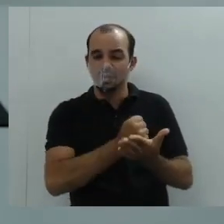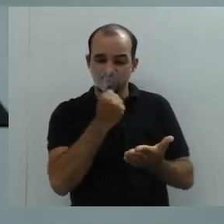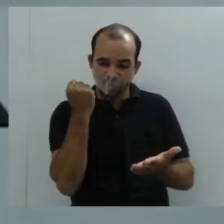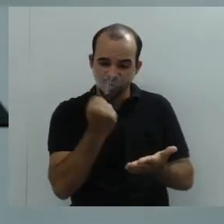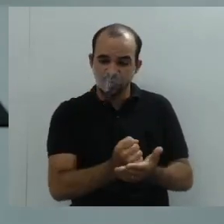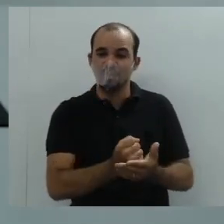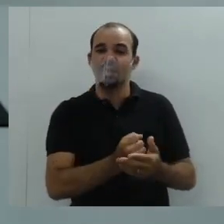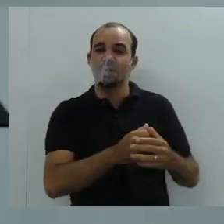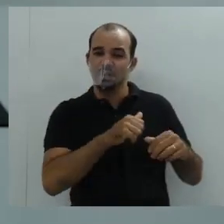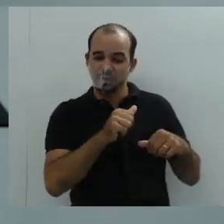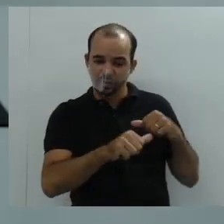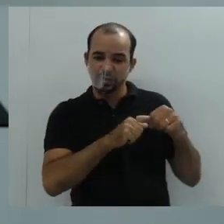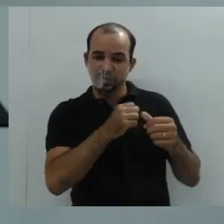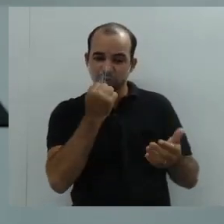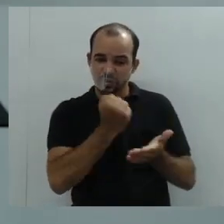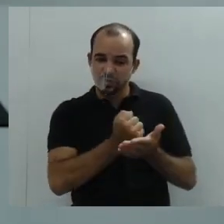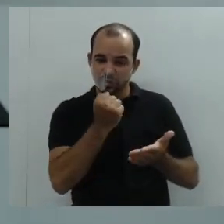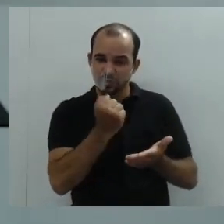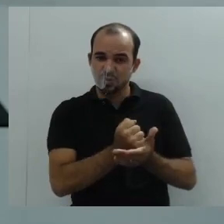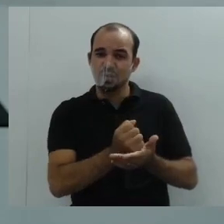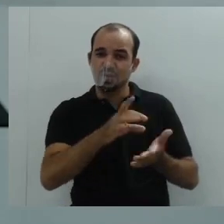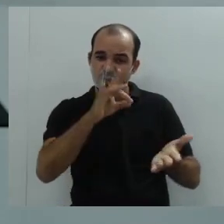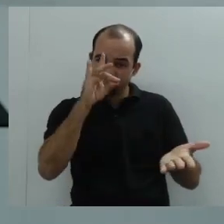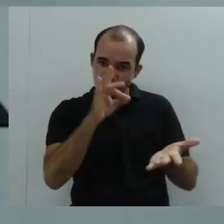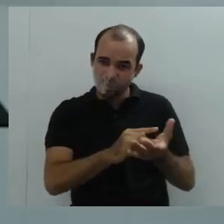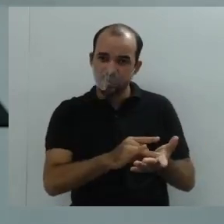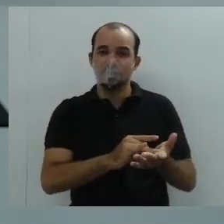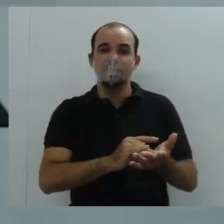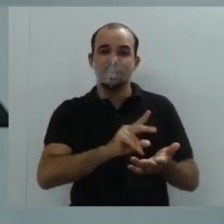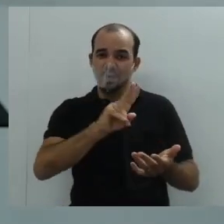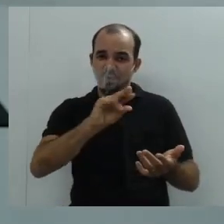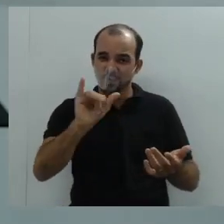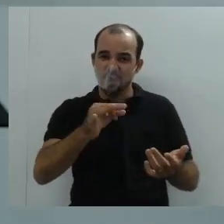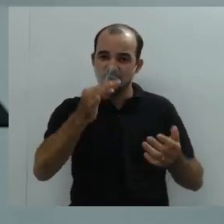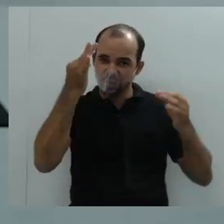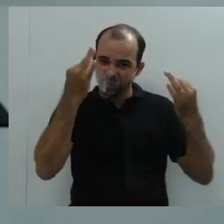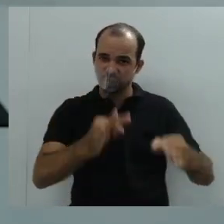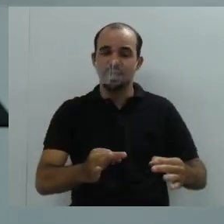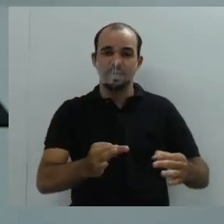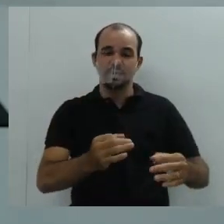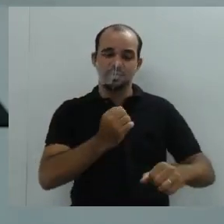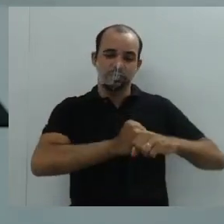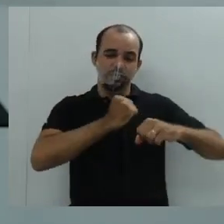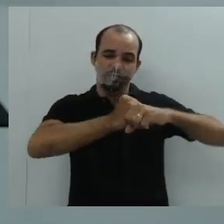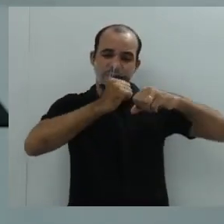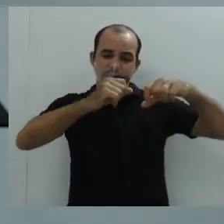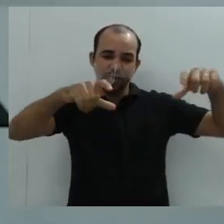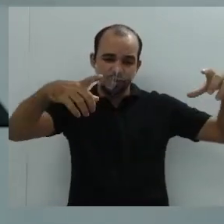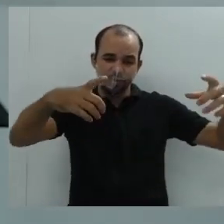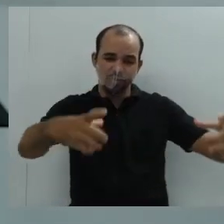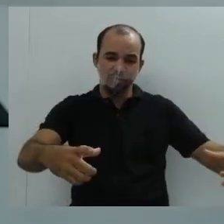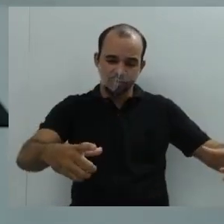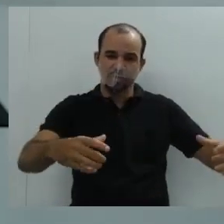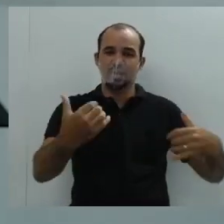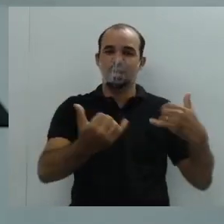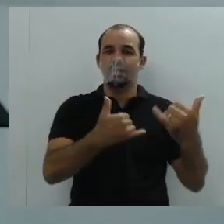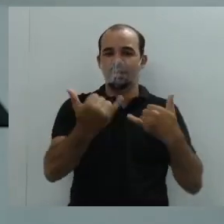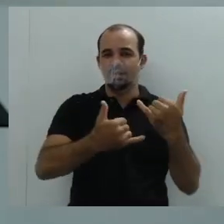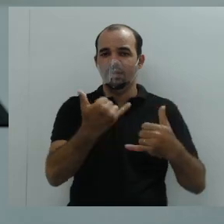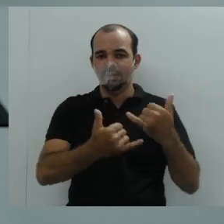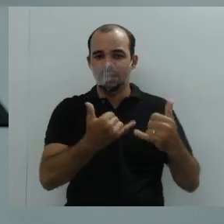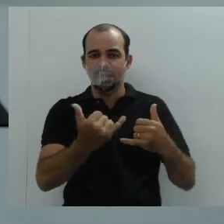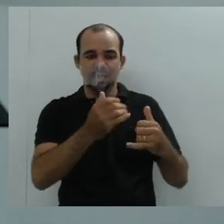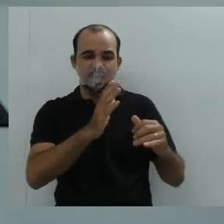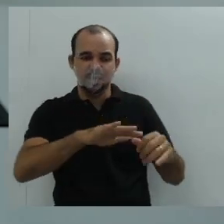para o nosso bairro e que realmente existe uma justificativa para tudo isso, a gente não pode ficar só no